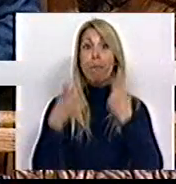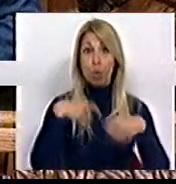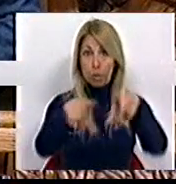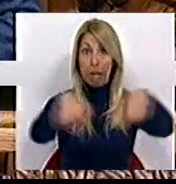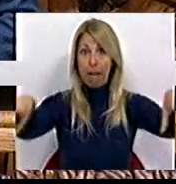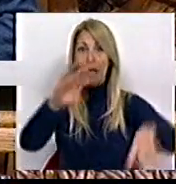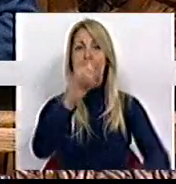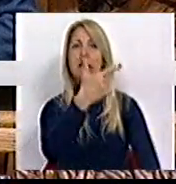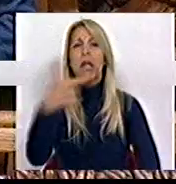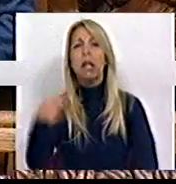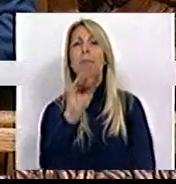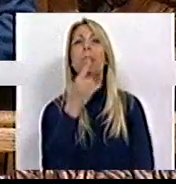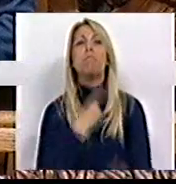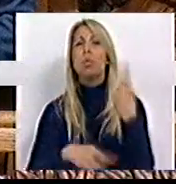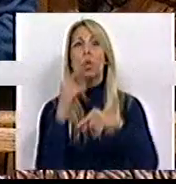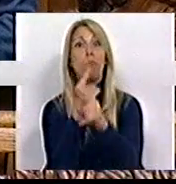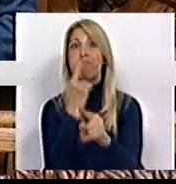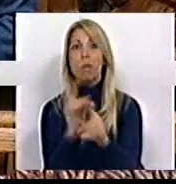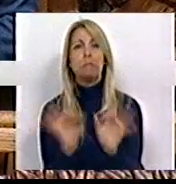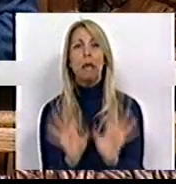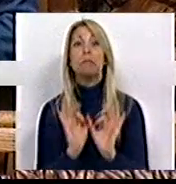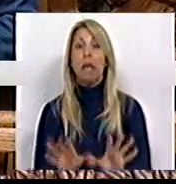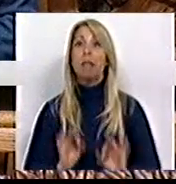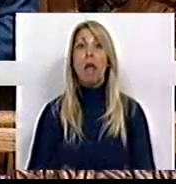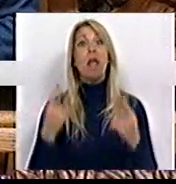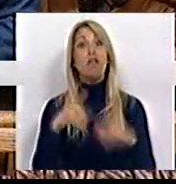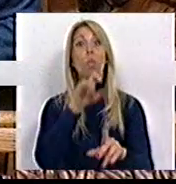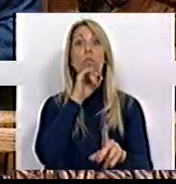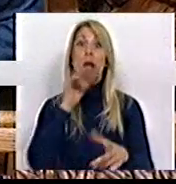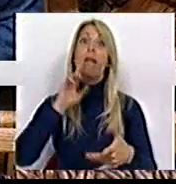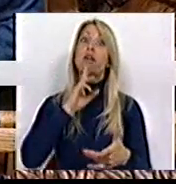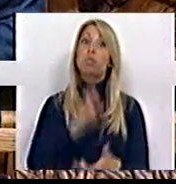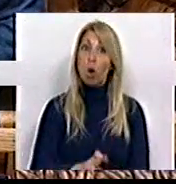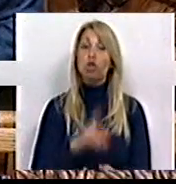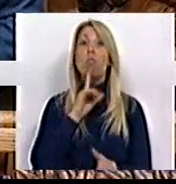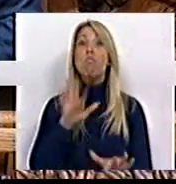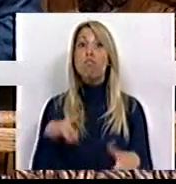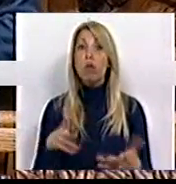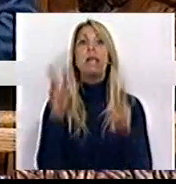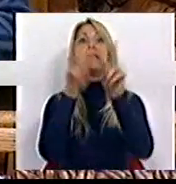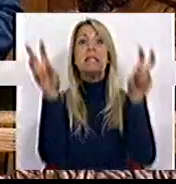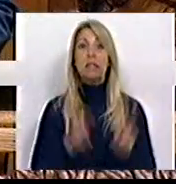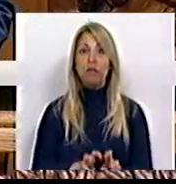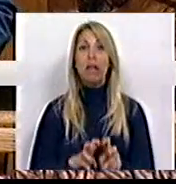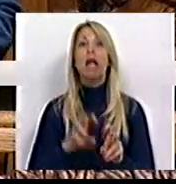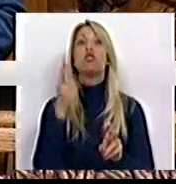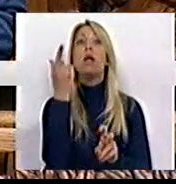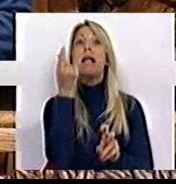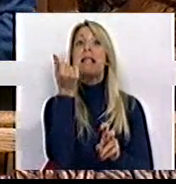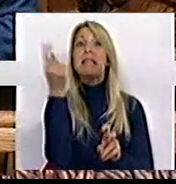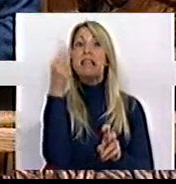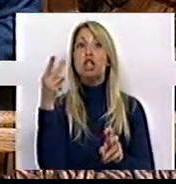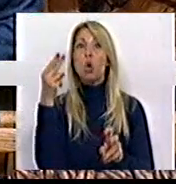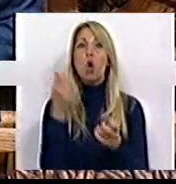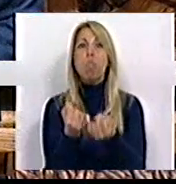balcões do CTT era sempre a mesma e implicava uma hipótese em que a resposta necessariamente seria certificados do Tesouro Poupança Mais.